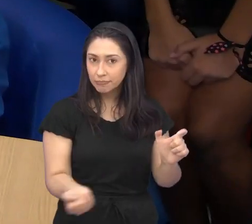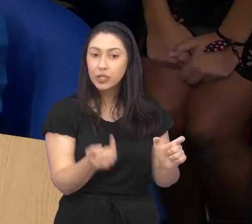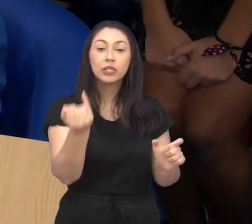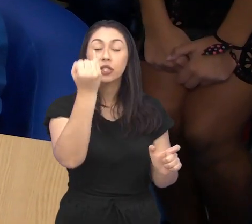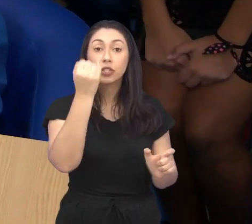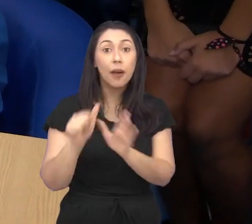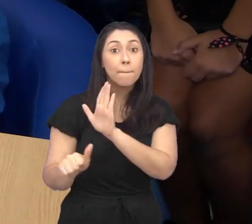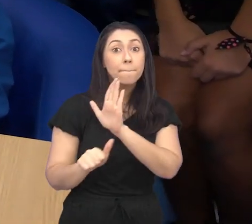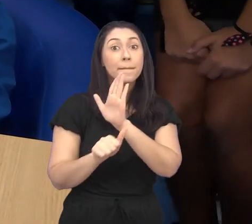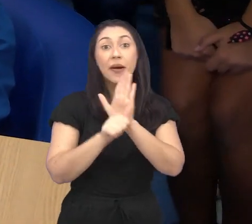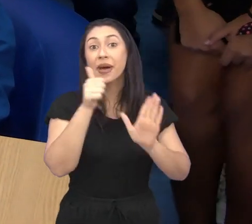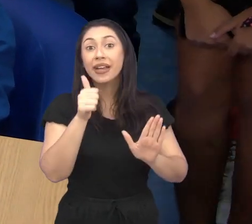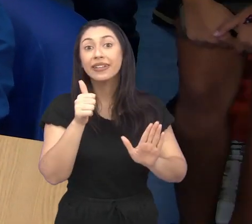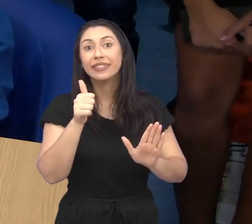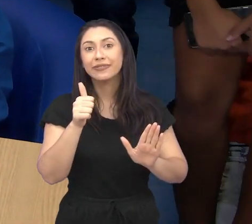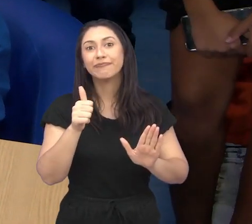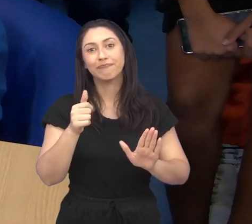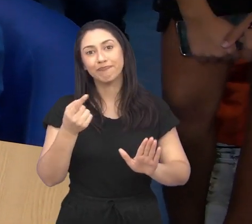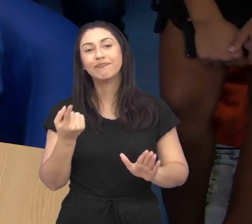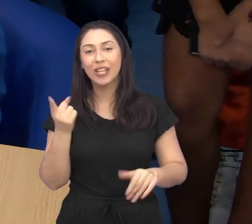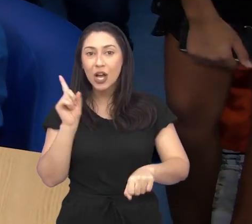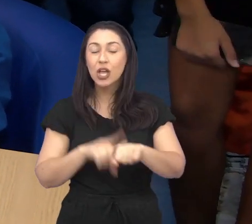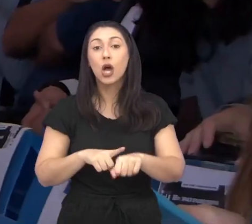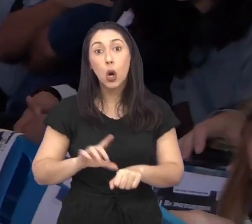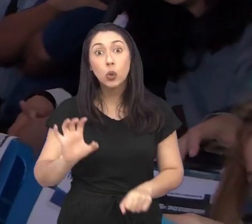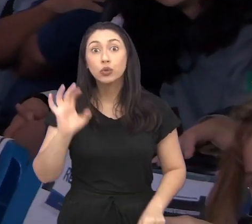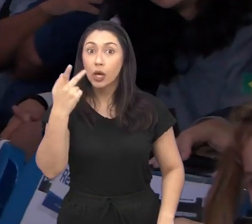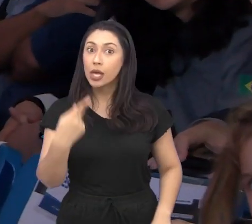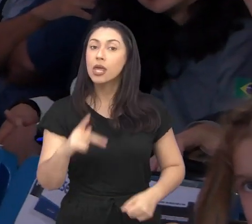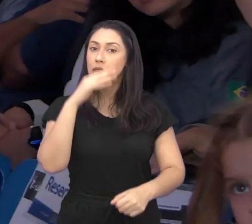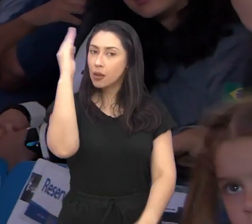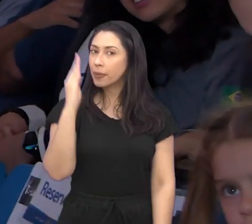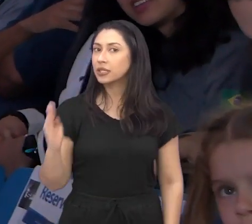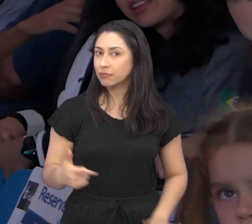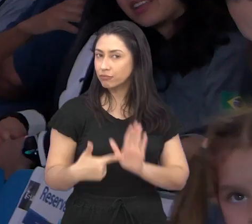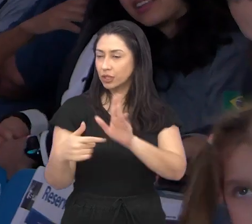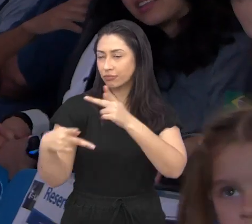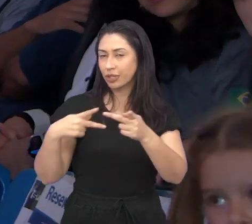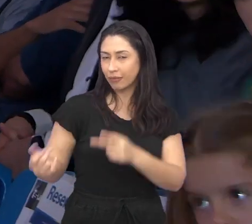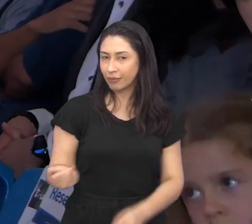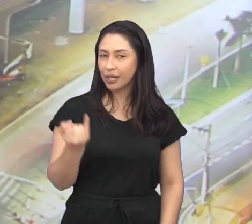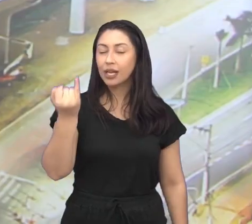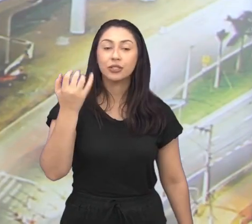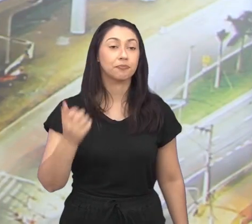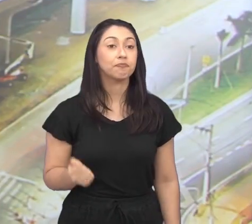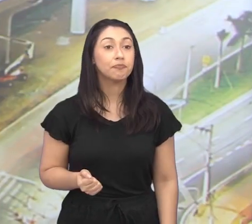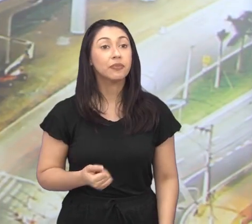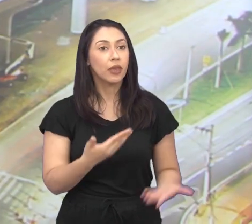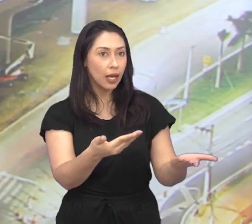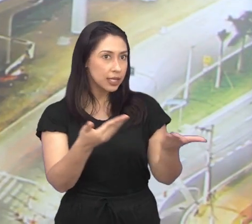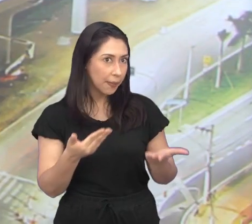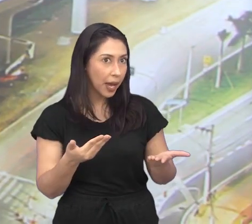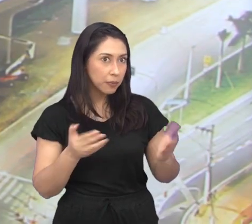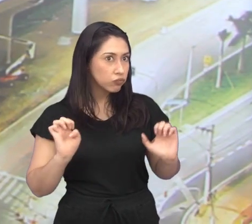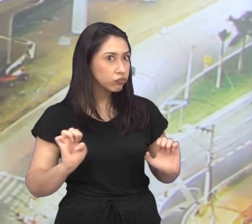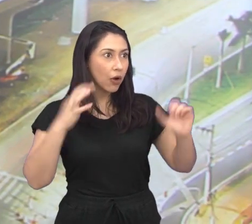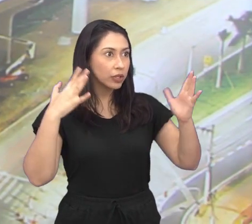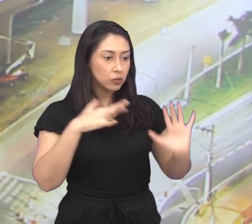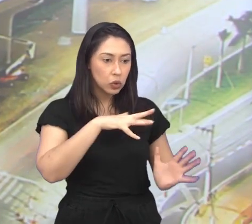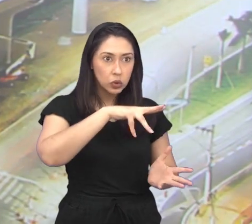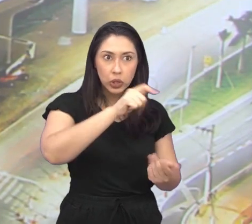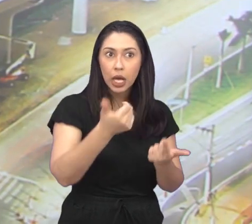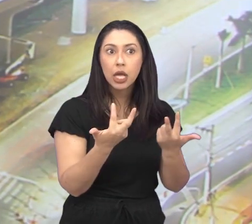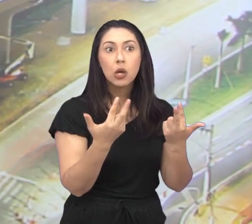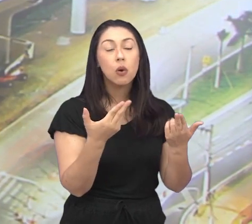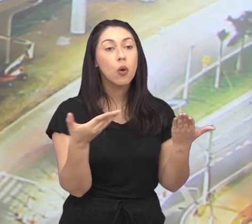Foi a primeira vez que o evento foi realizado no Brasil, mostrando que a cidade tem muito a oferecer. Recebemos eventos internacionais, como o que